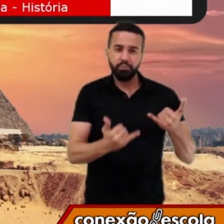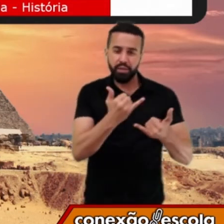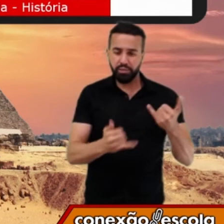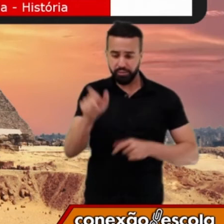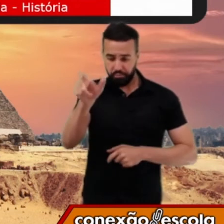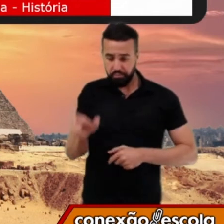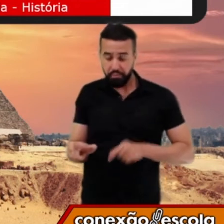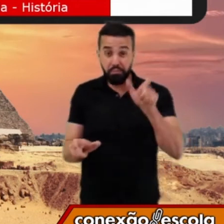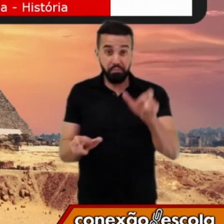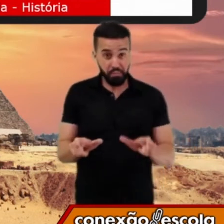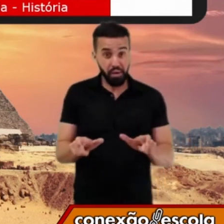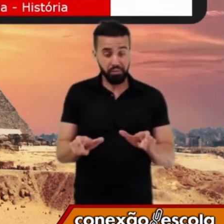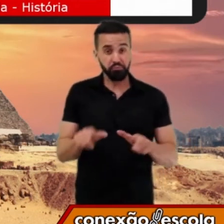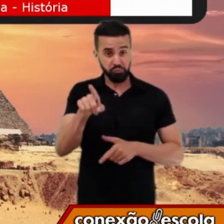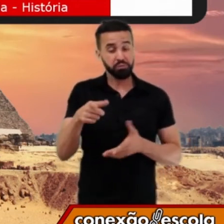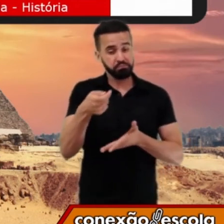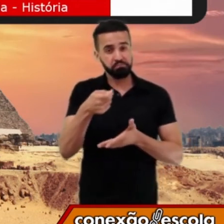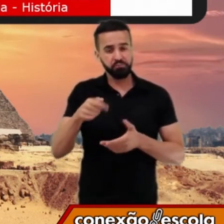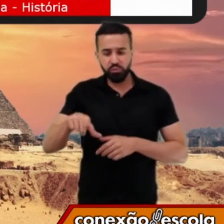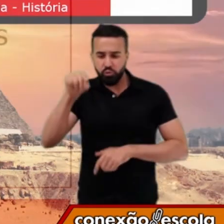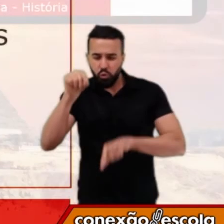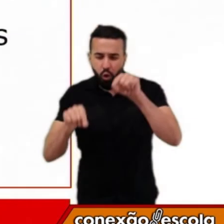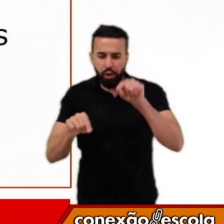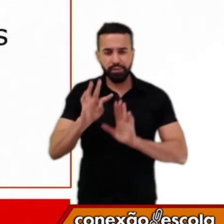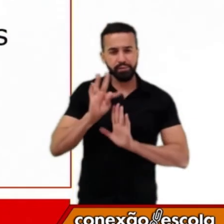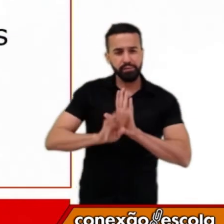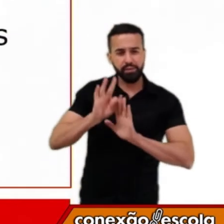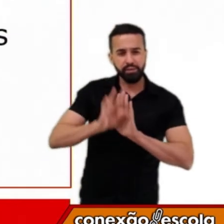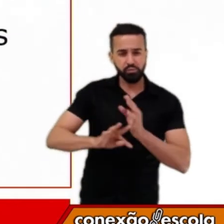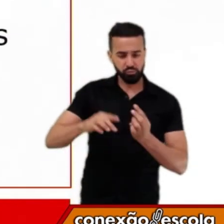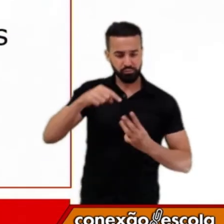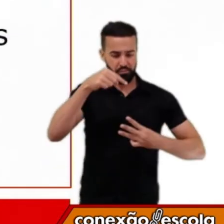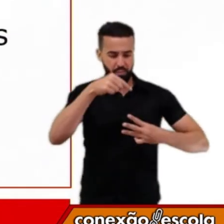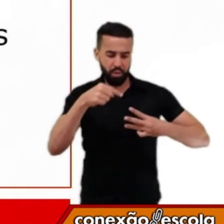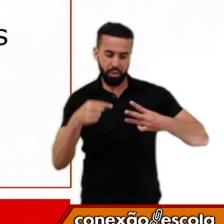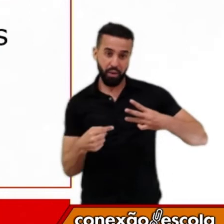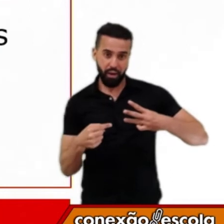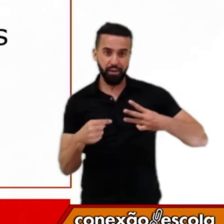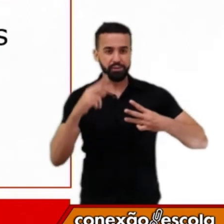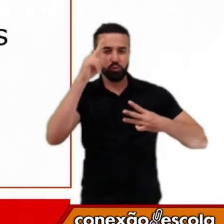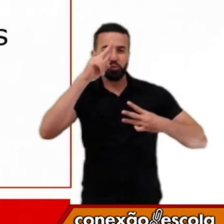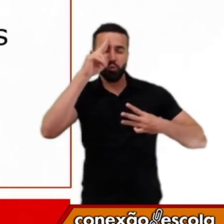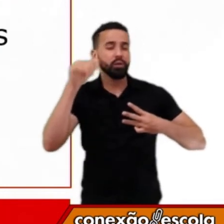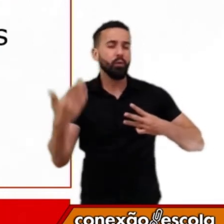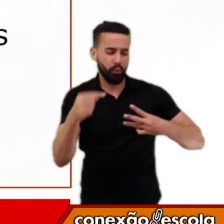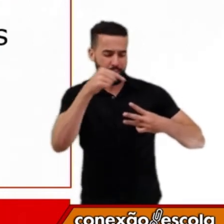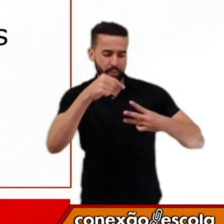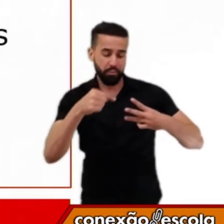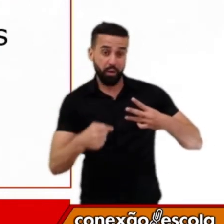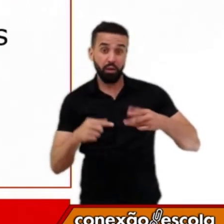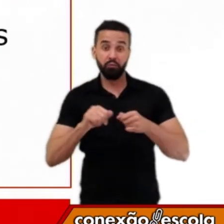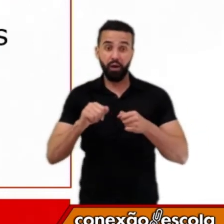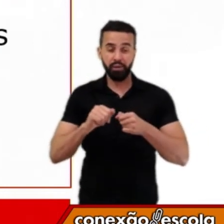foram apresentadas. Escolha um dos textos, das histórias que você se lembrar, dos mitos, e produza